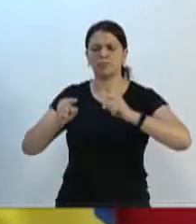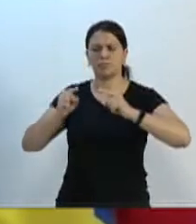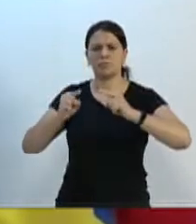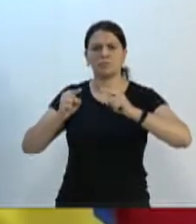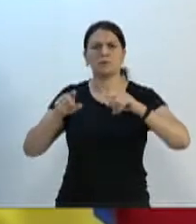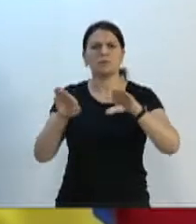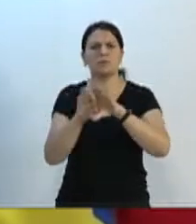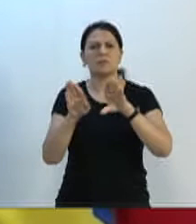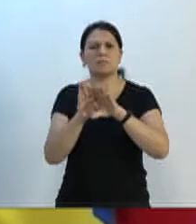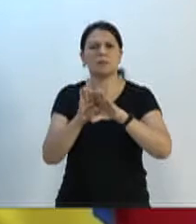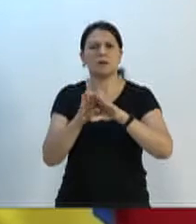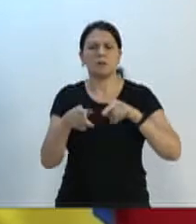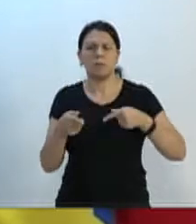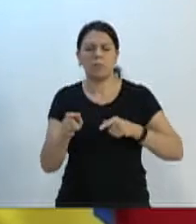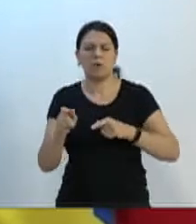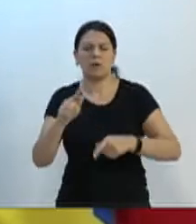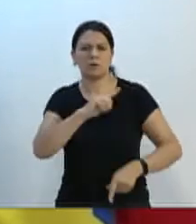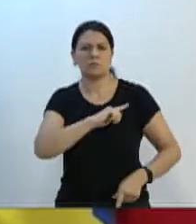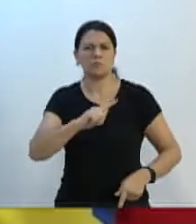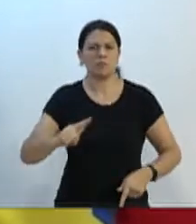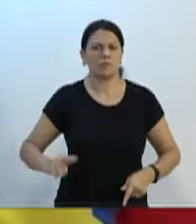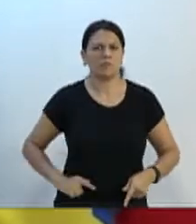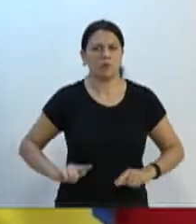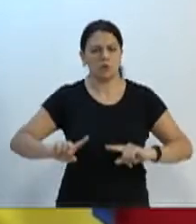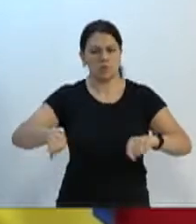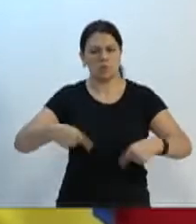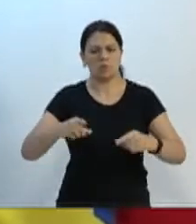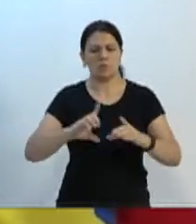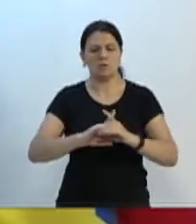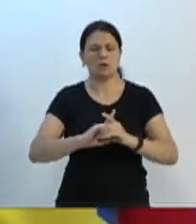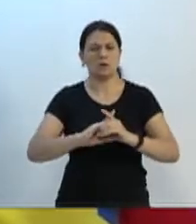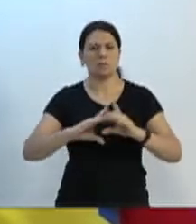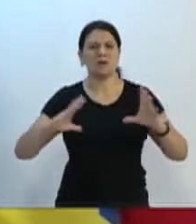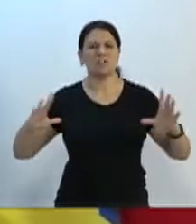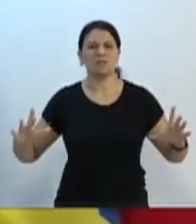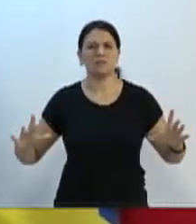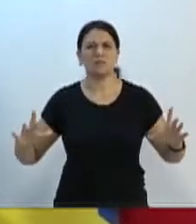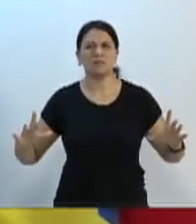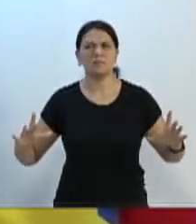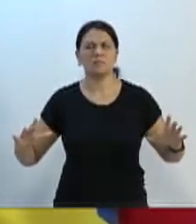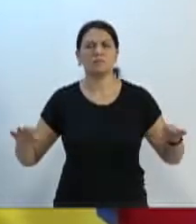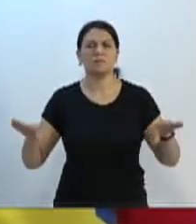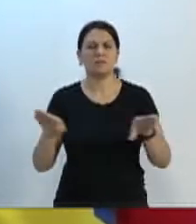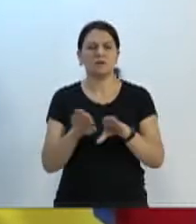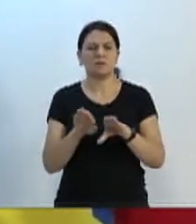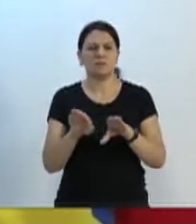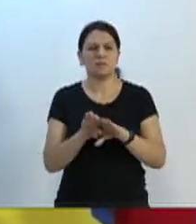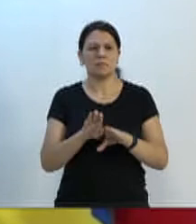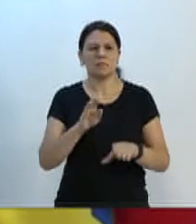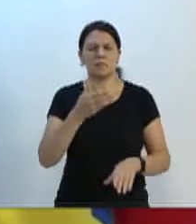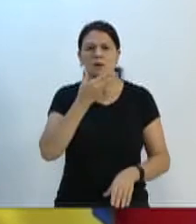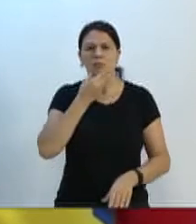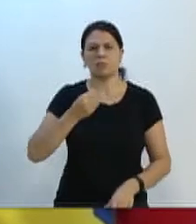democracia, tem enfrentamento ao machismo enraizado ainda na nossa sociedade.